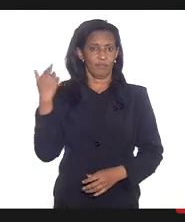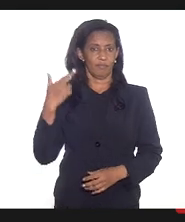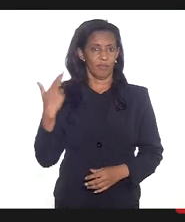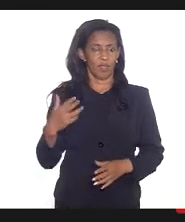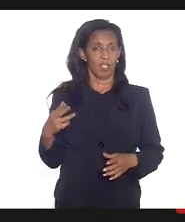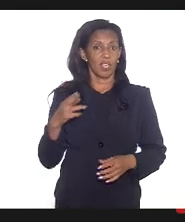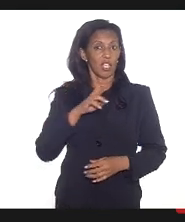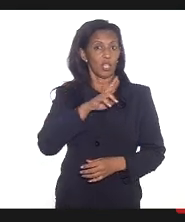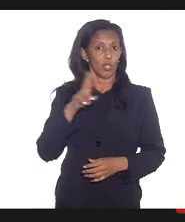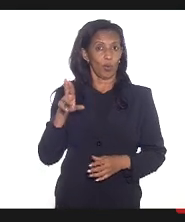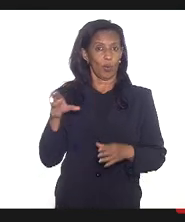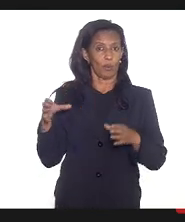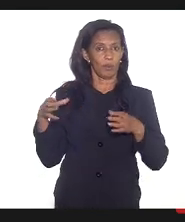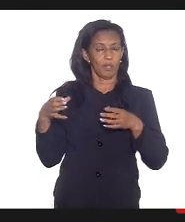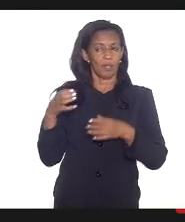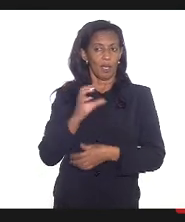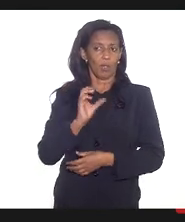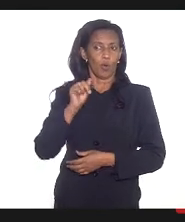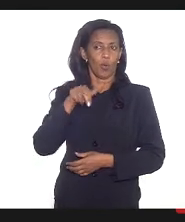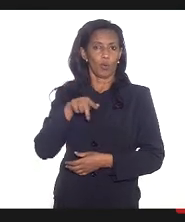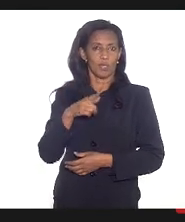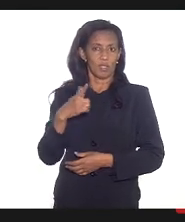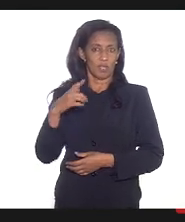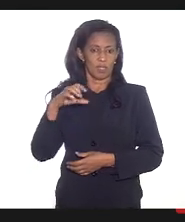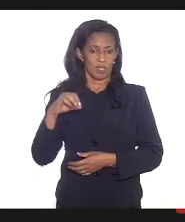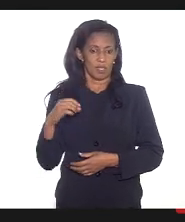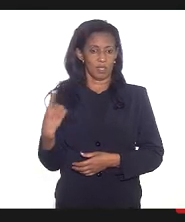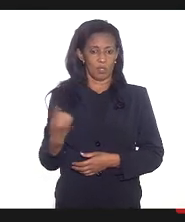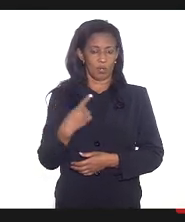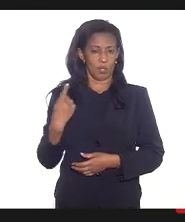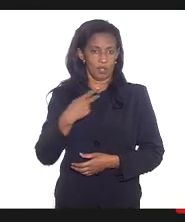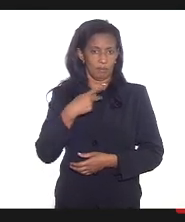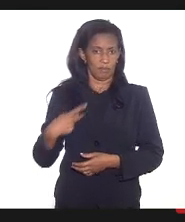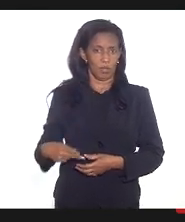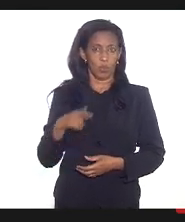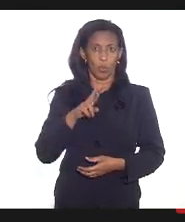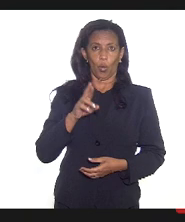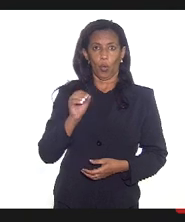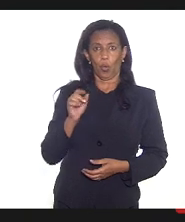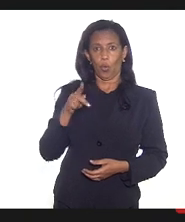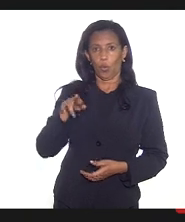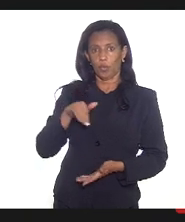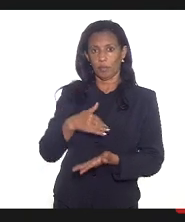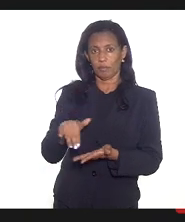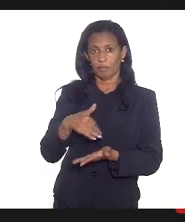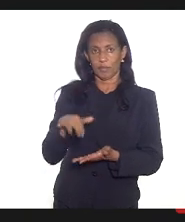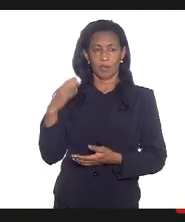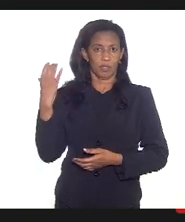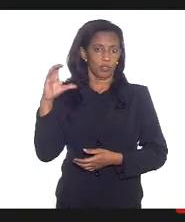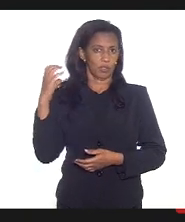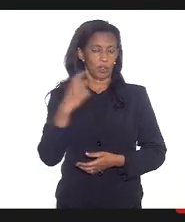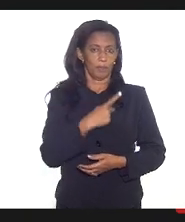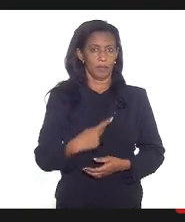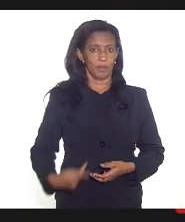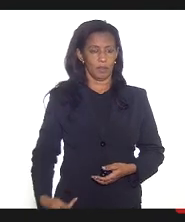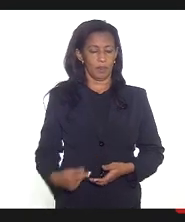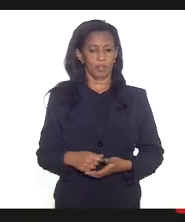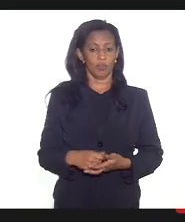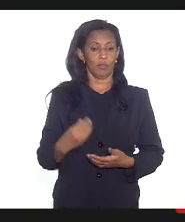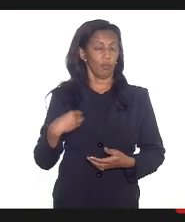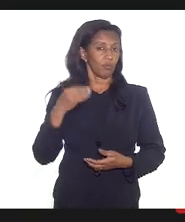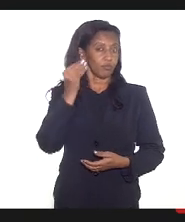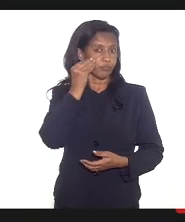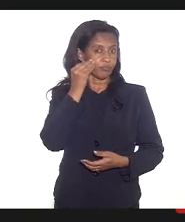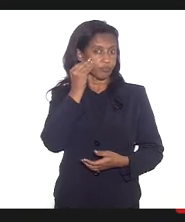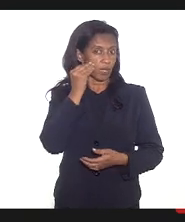Conceição que é a presidente da Conceição presidente do Rodrigo secretário de Niterói presidente vou tentar